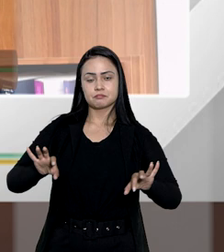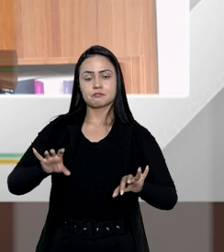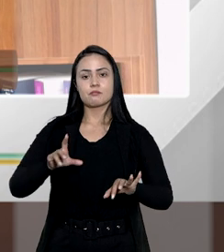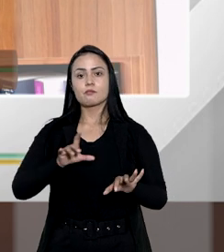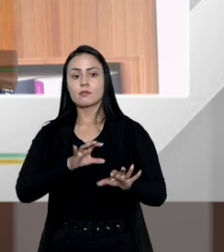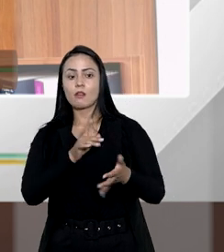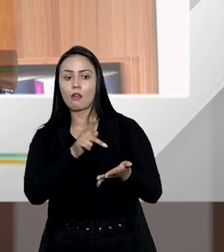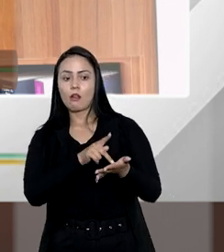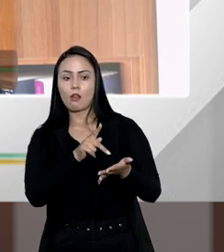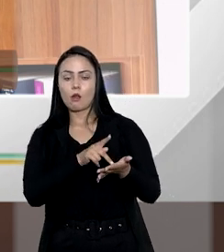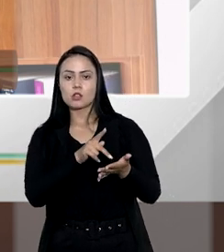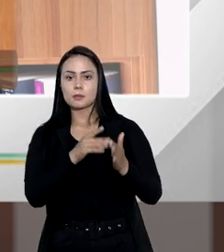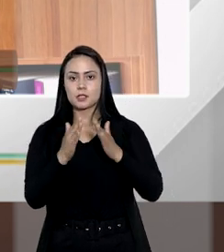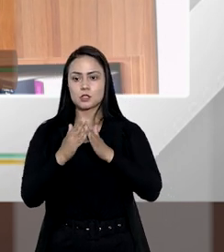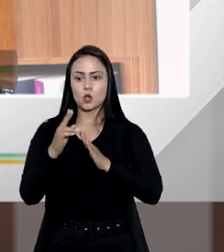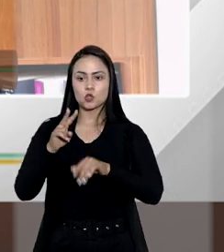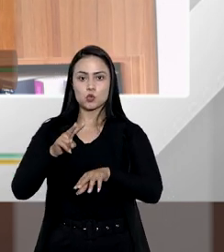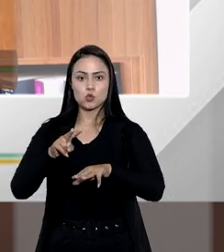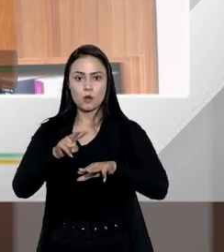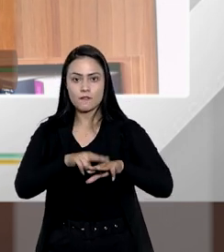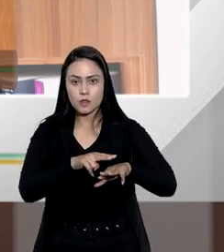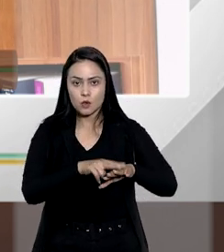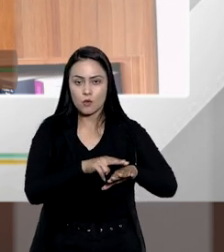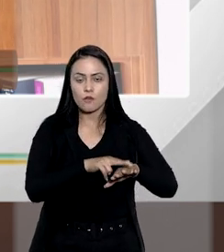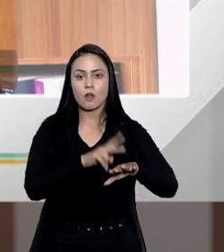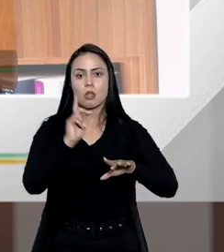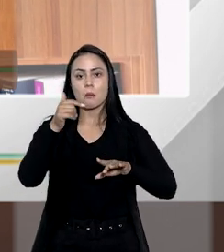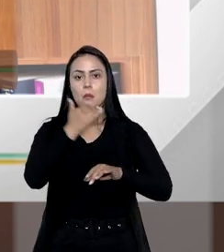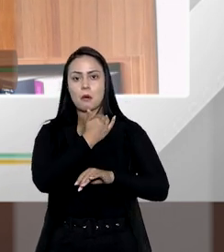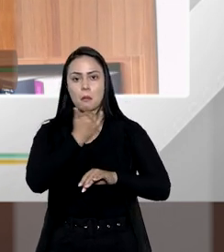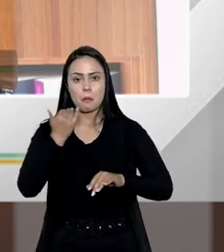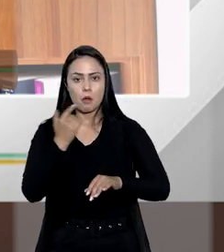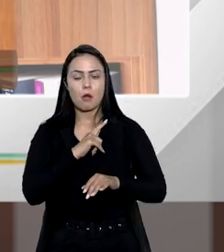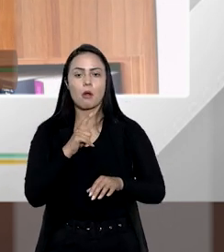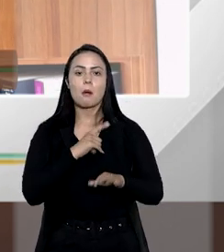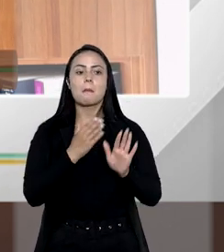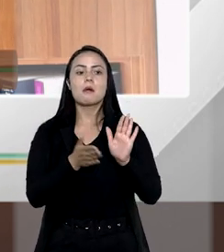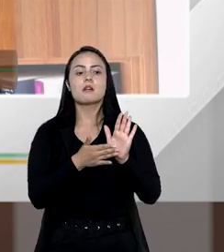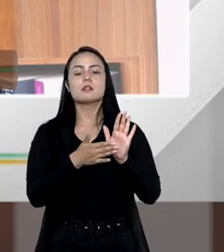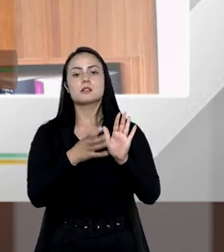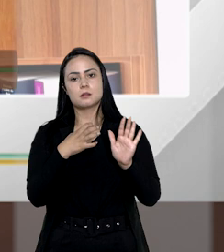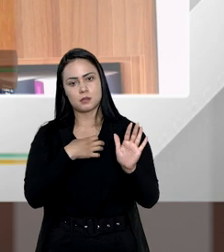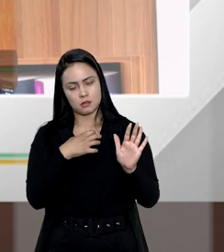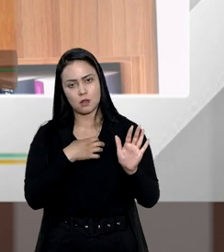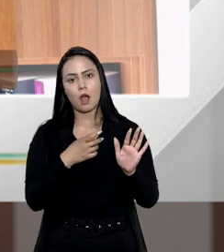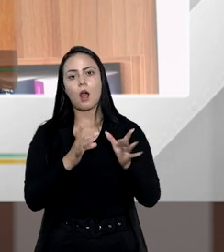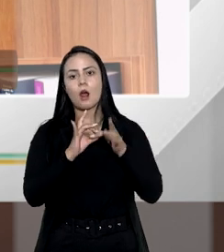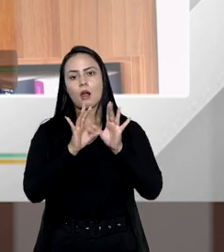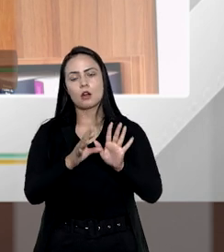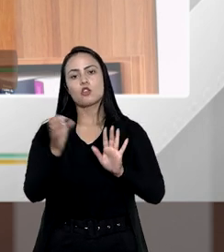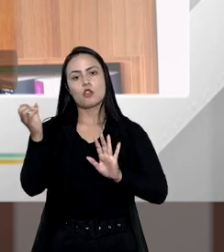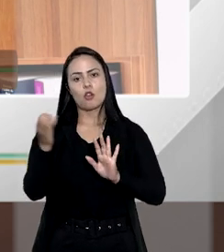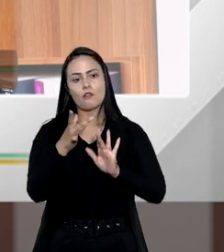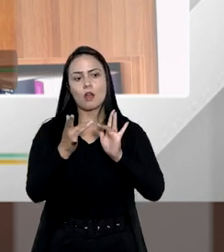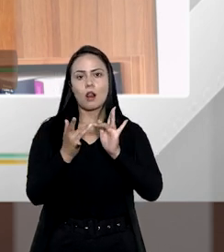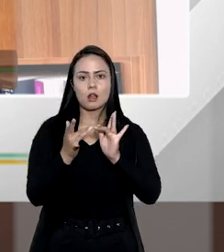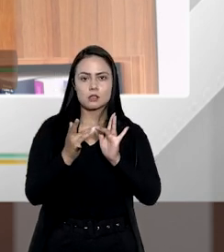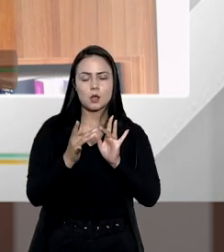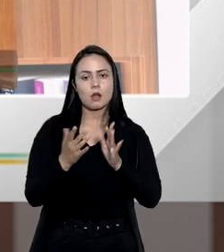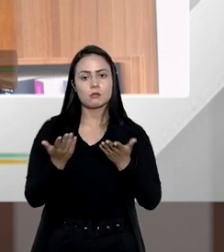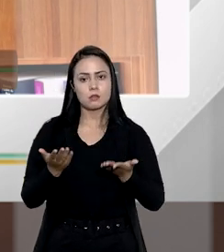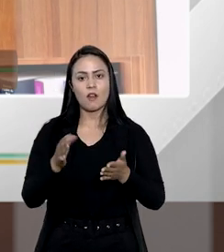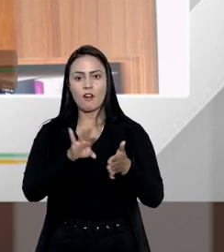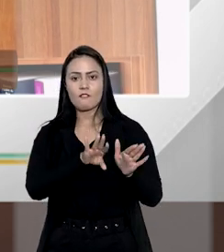direito real de habitação de uma viúva que após a morte então do seu parceiro afetivo ela estabelece uma nova relação